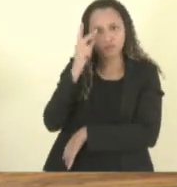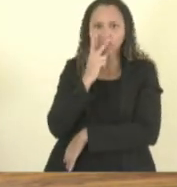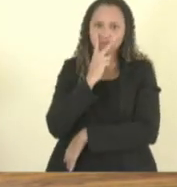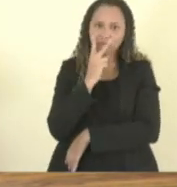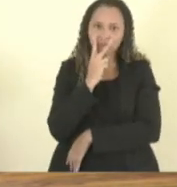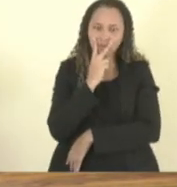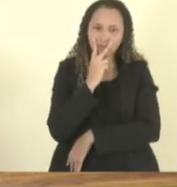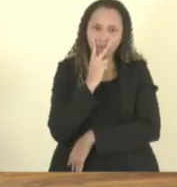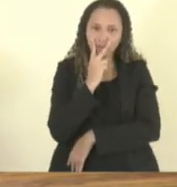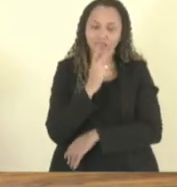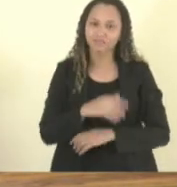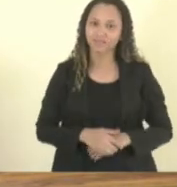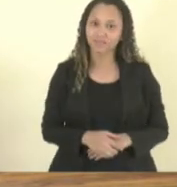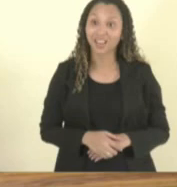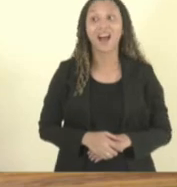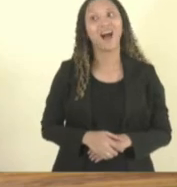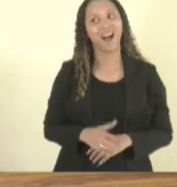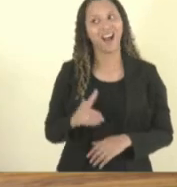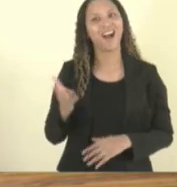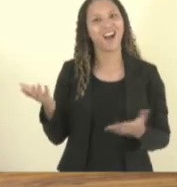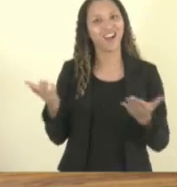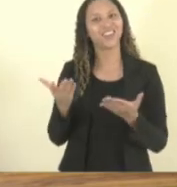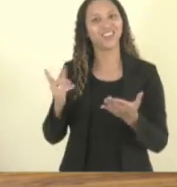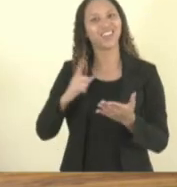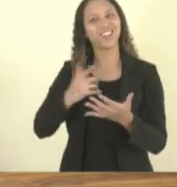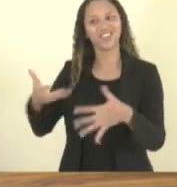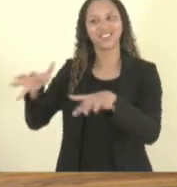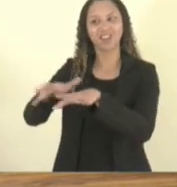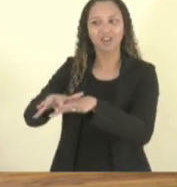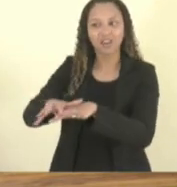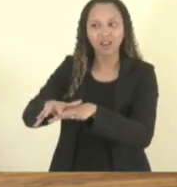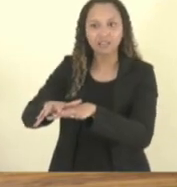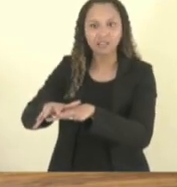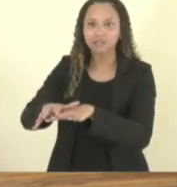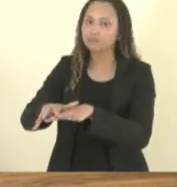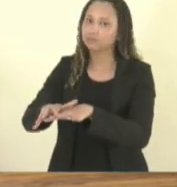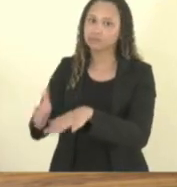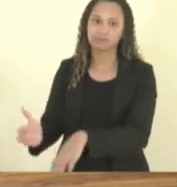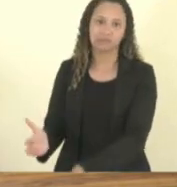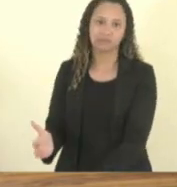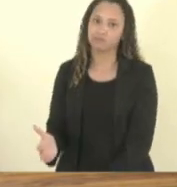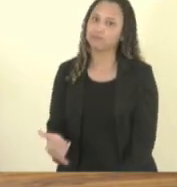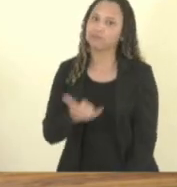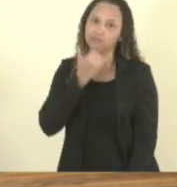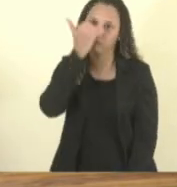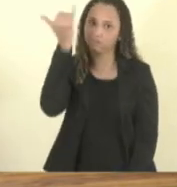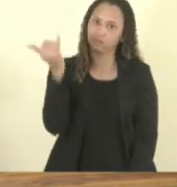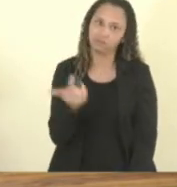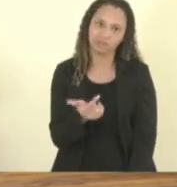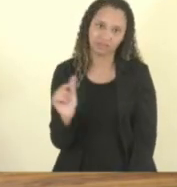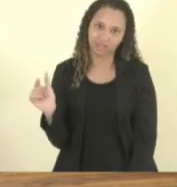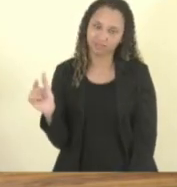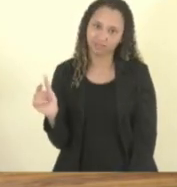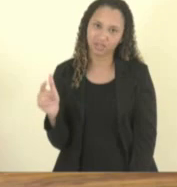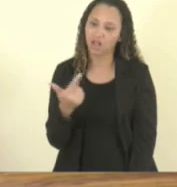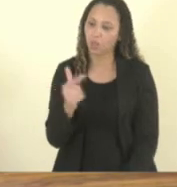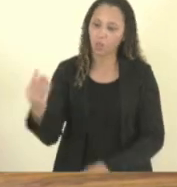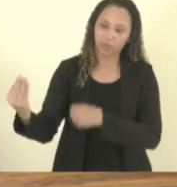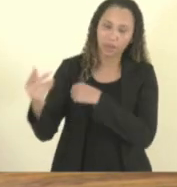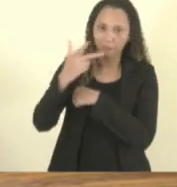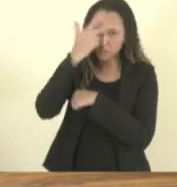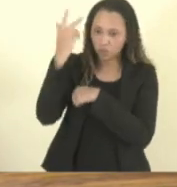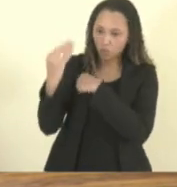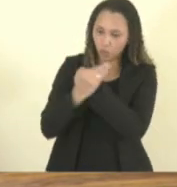Agora temos a inclusão? Não, não temos. Não temos cuidador, não temos estagiários e